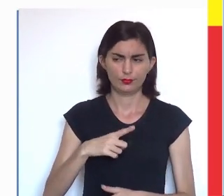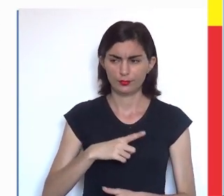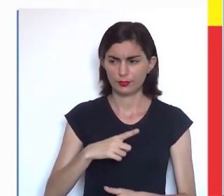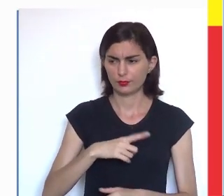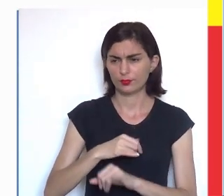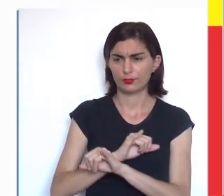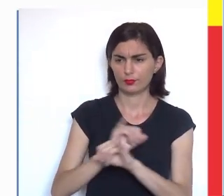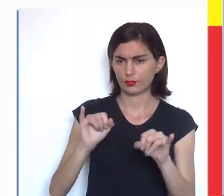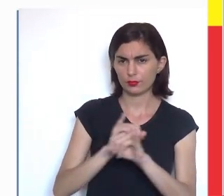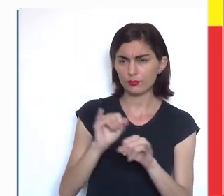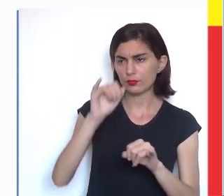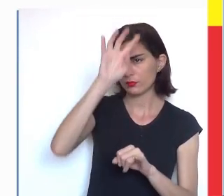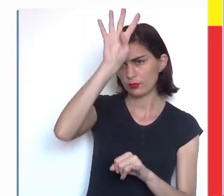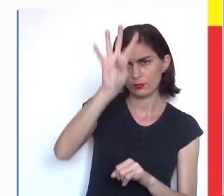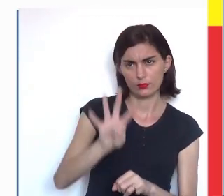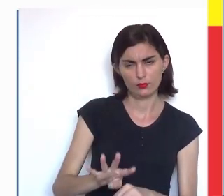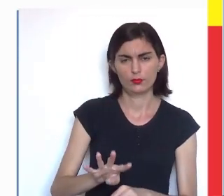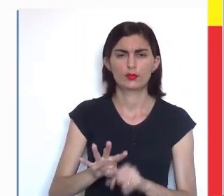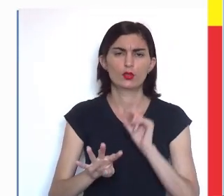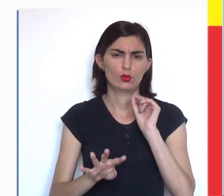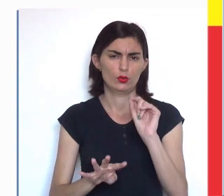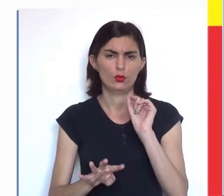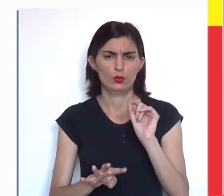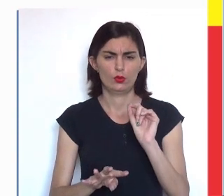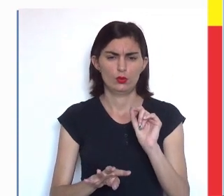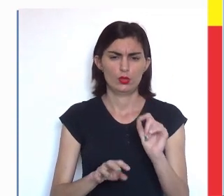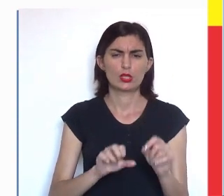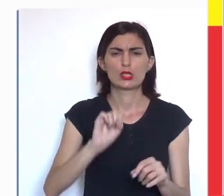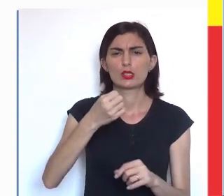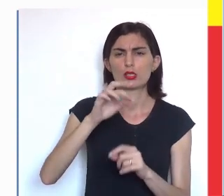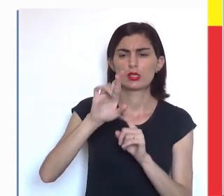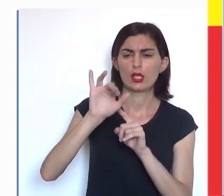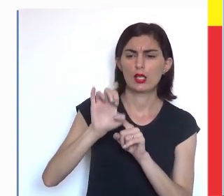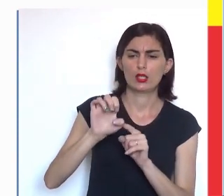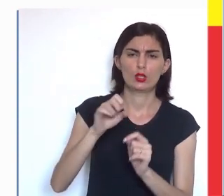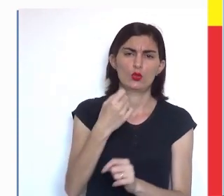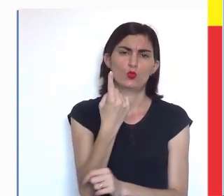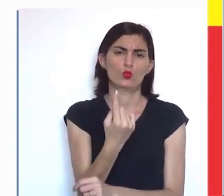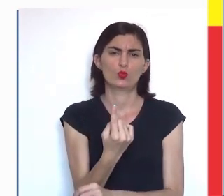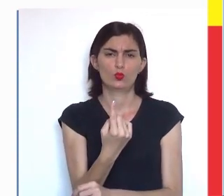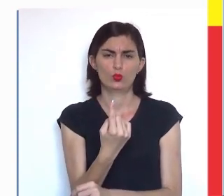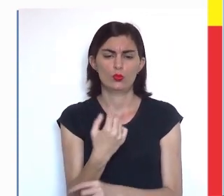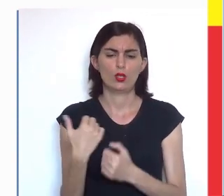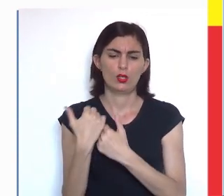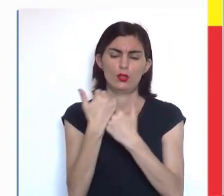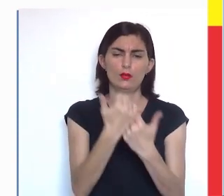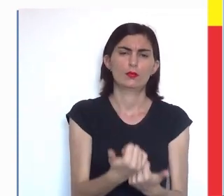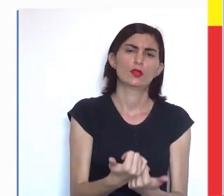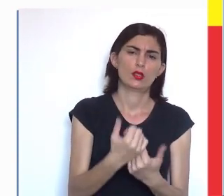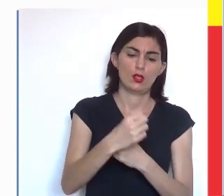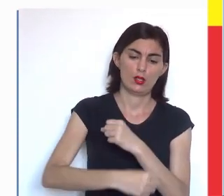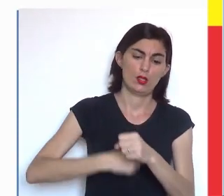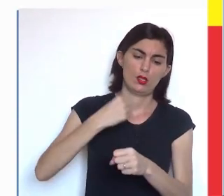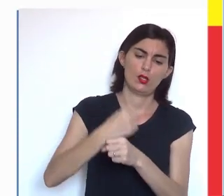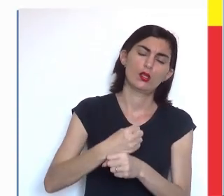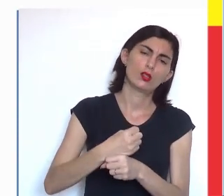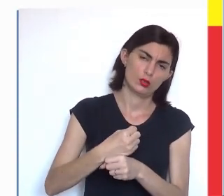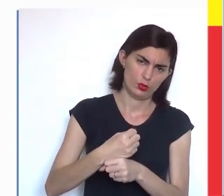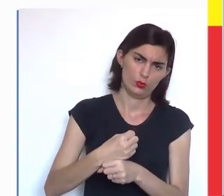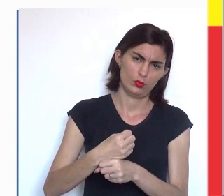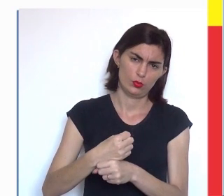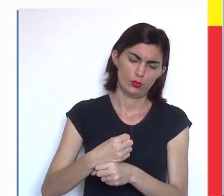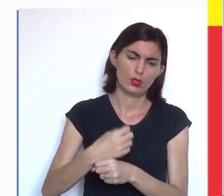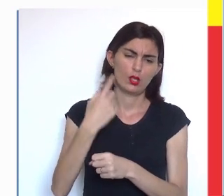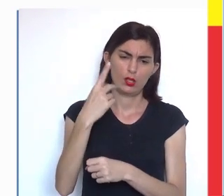tem a informação no gráfico, que é Série 1. Essa Série 1 representa o ano,